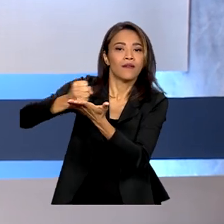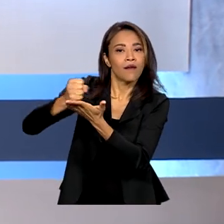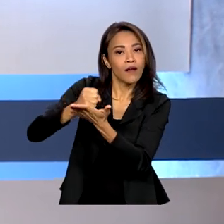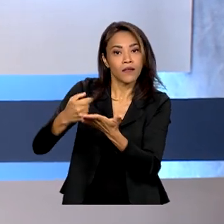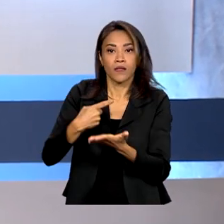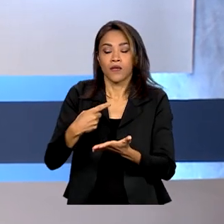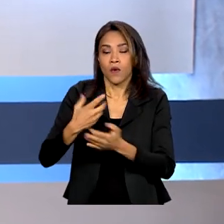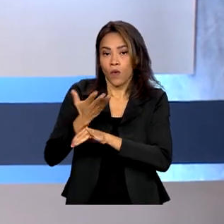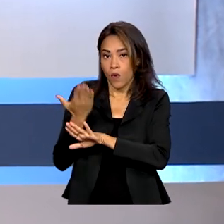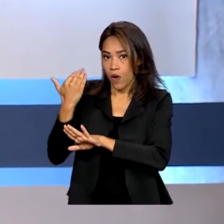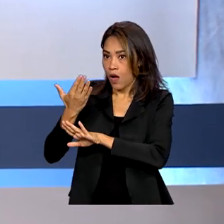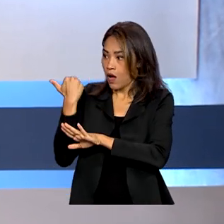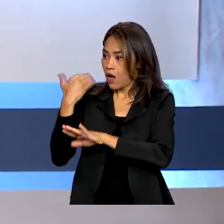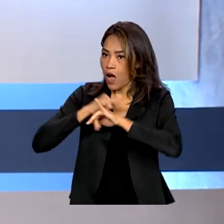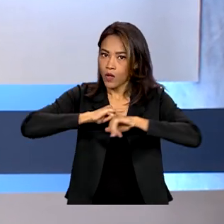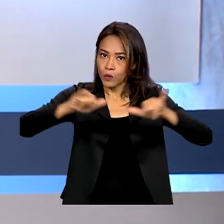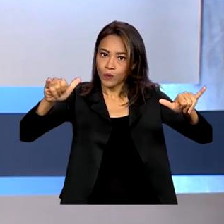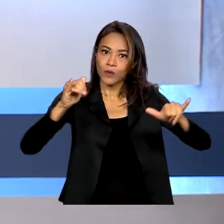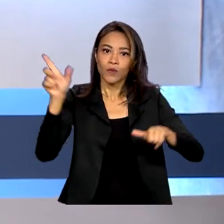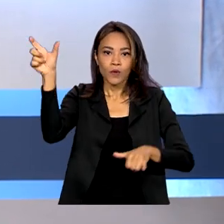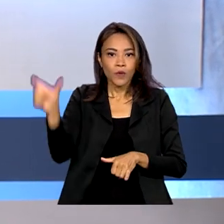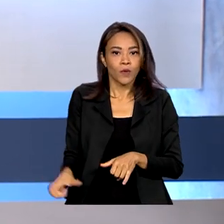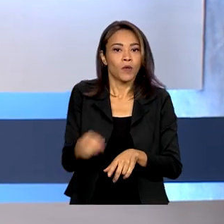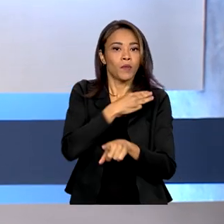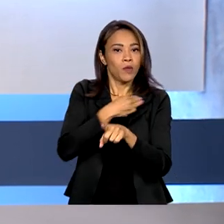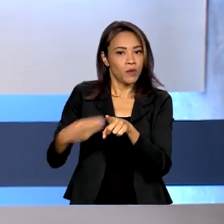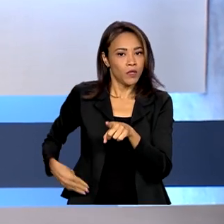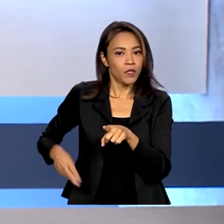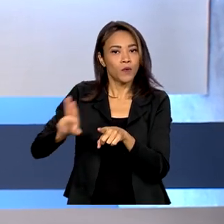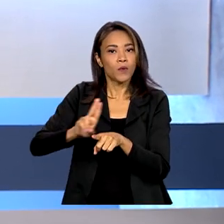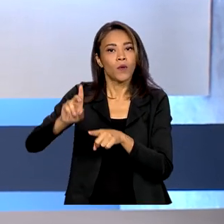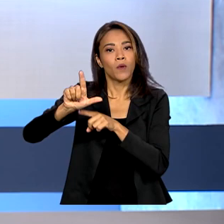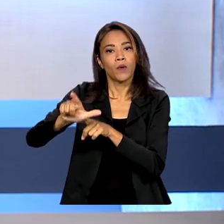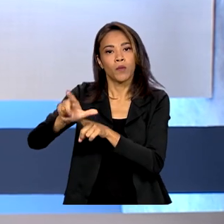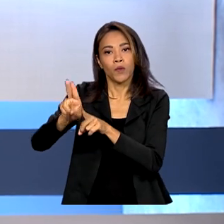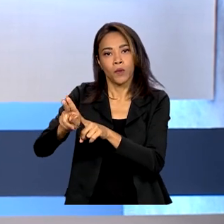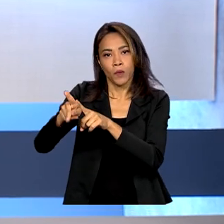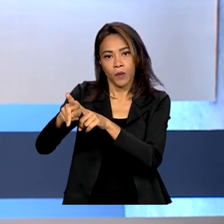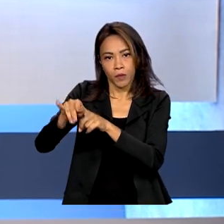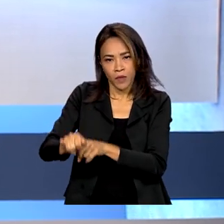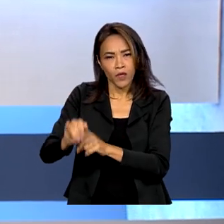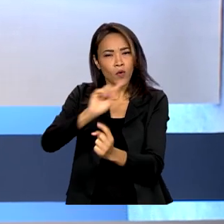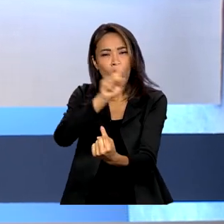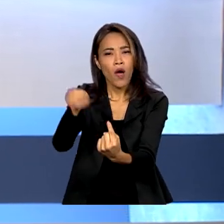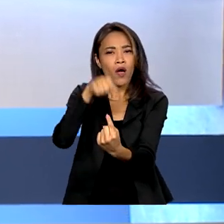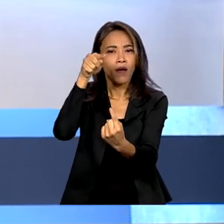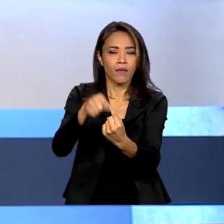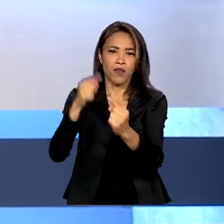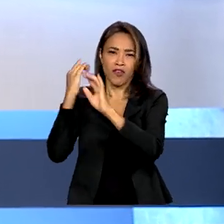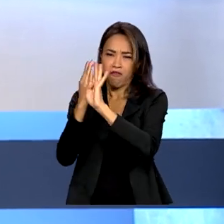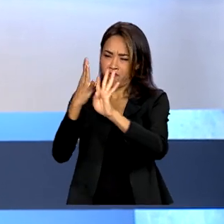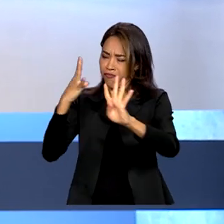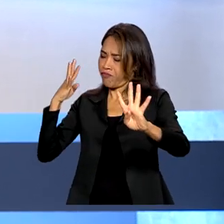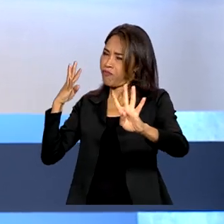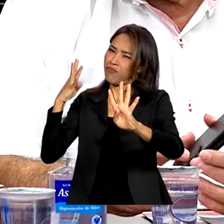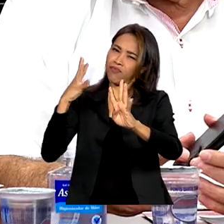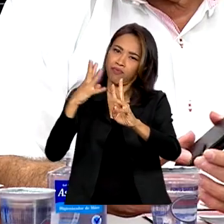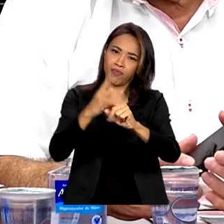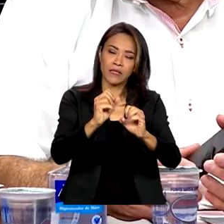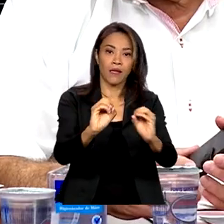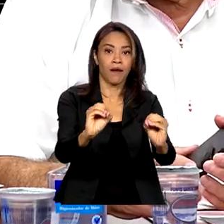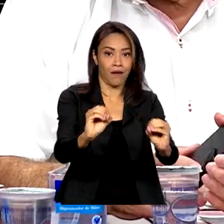anúncio foi feito pelo ministro Carlos Lupe, que também avalia formas de encerrar a fila na espera por perícias.